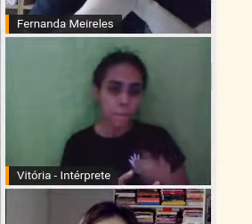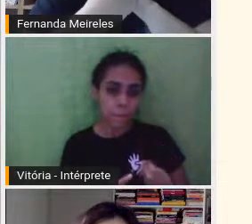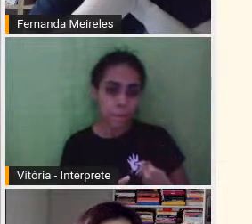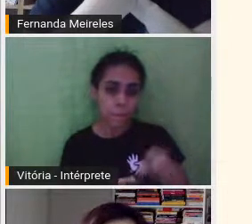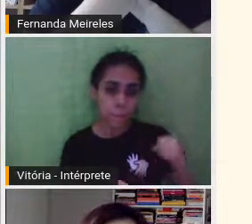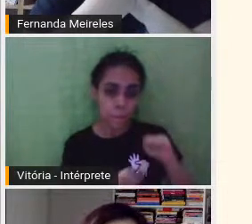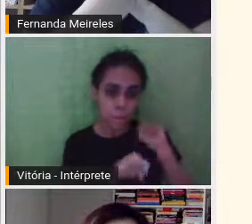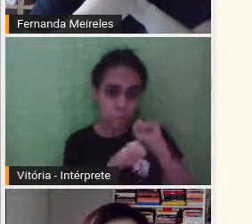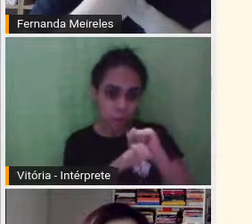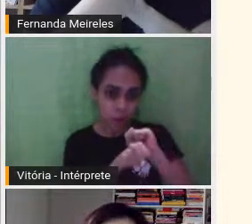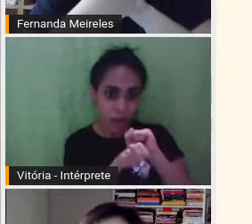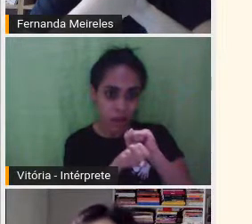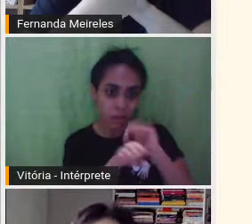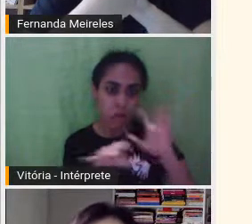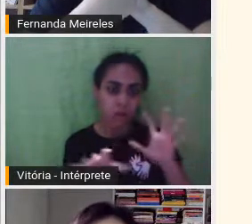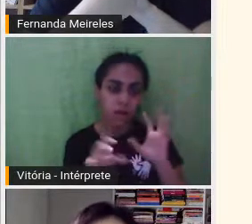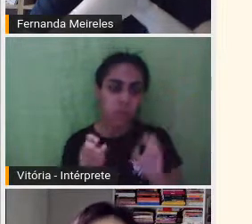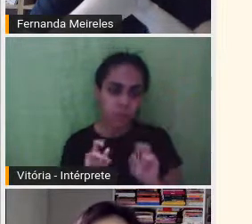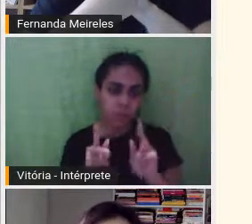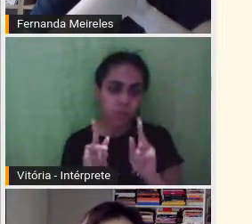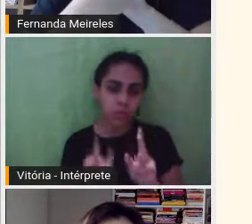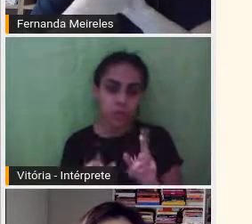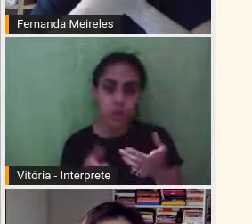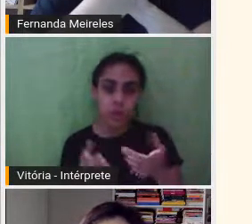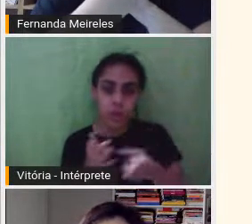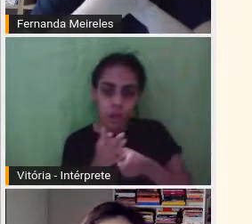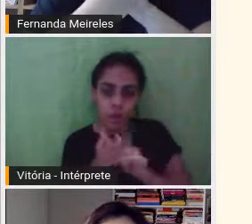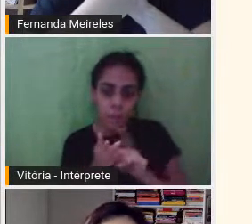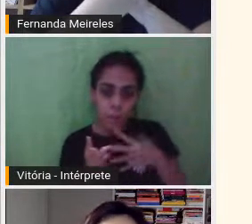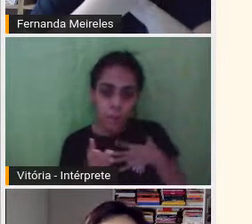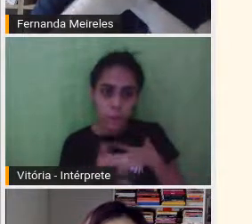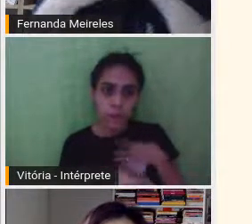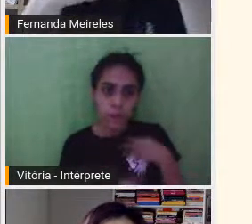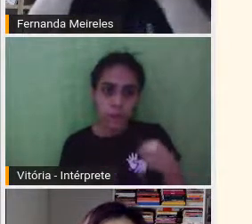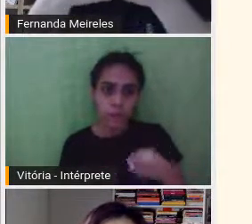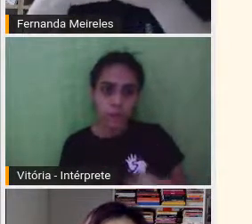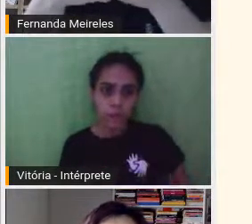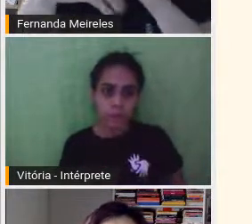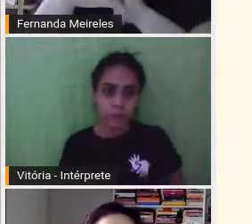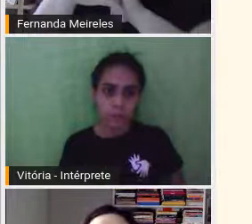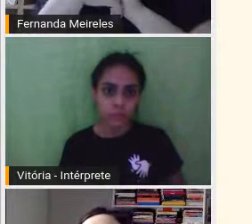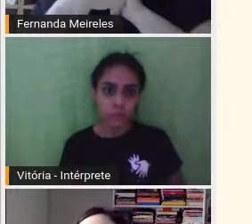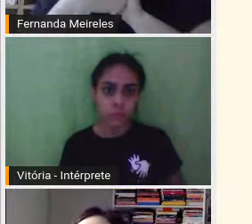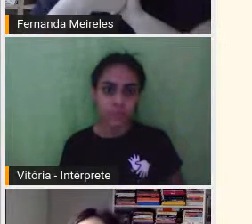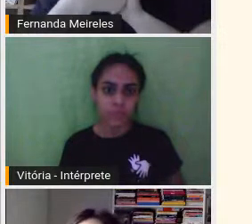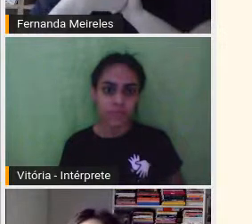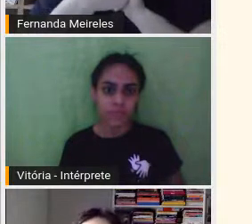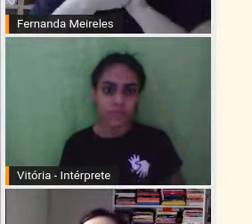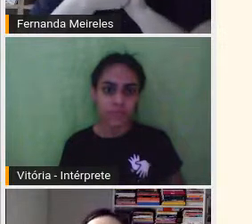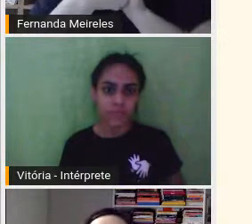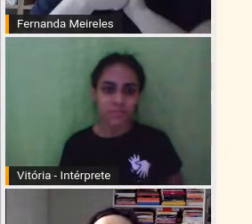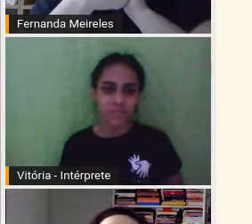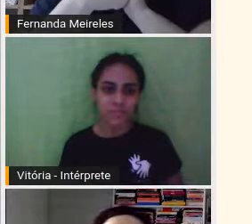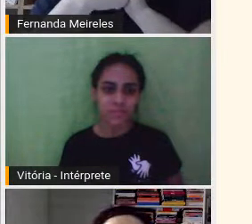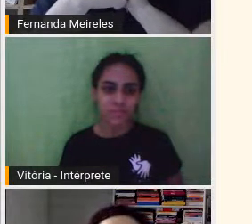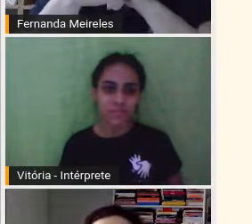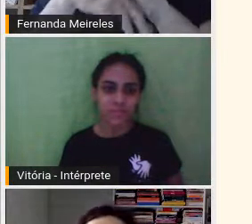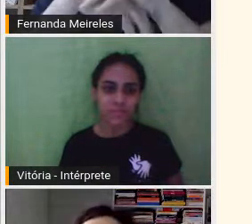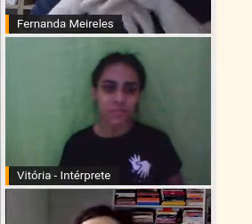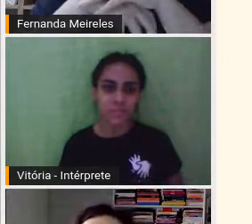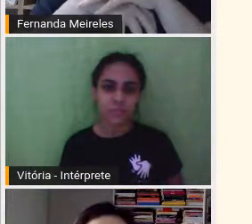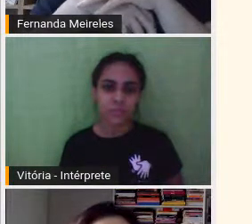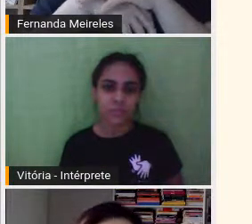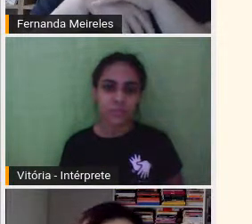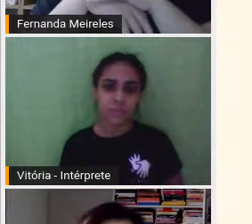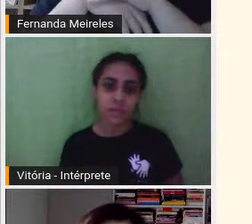a minha filha, está tudo certo, gente? Está tudo certo, sim, estamos bem. então vamos lá.